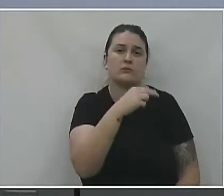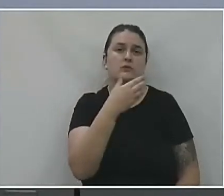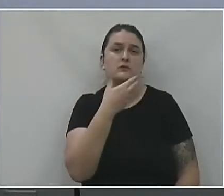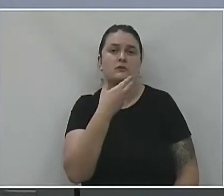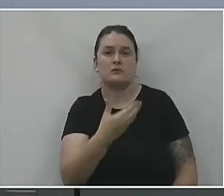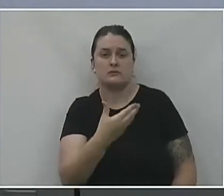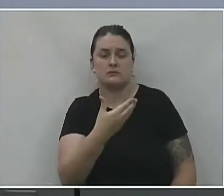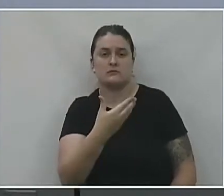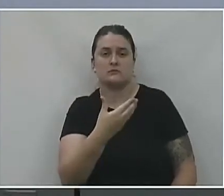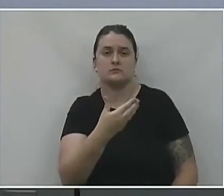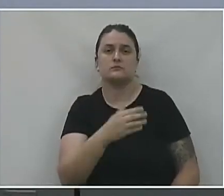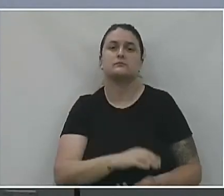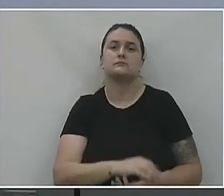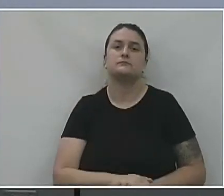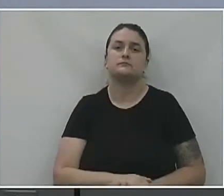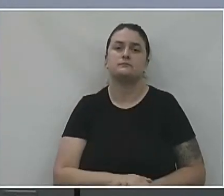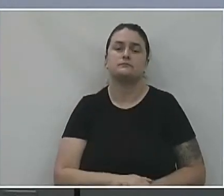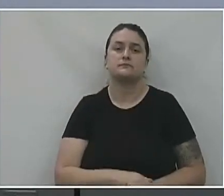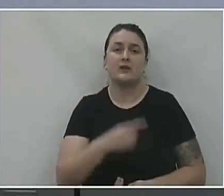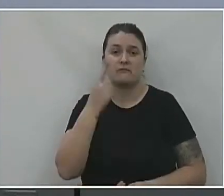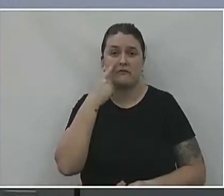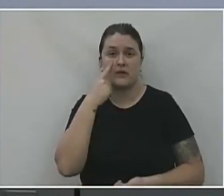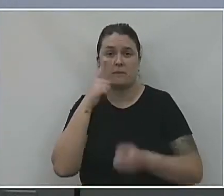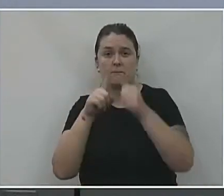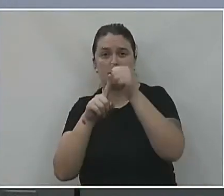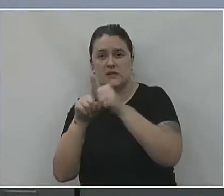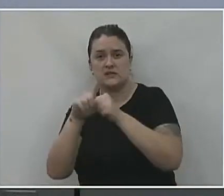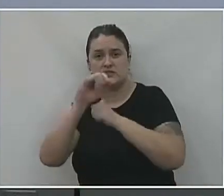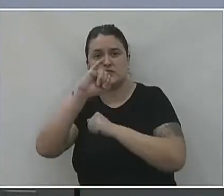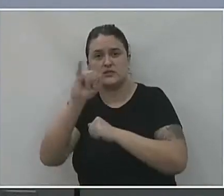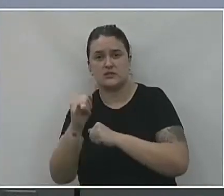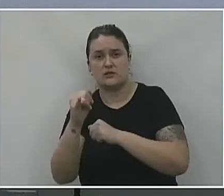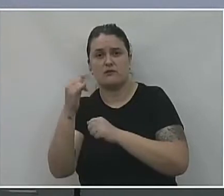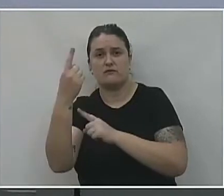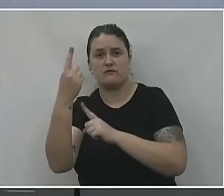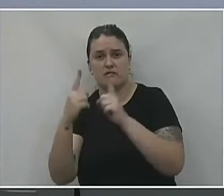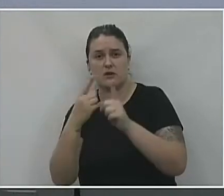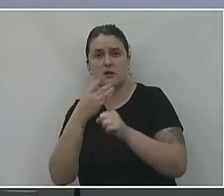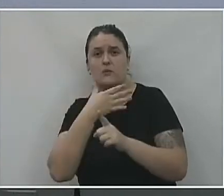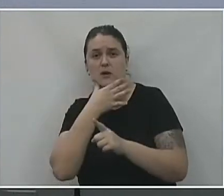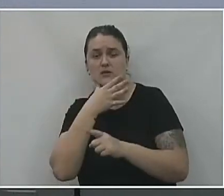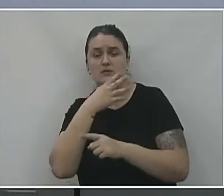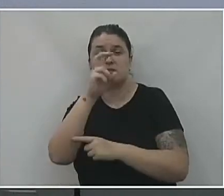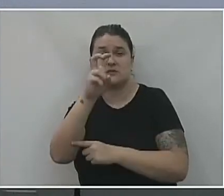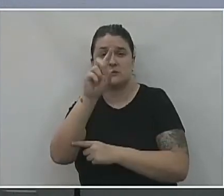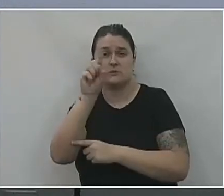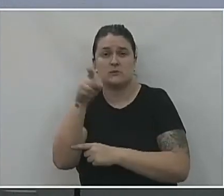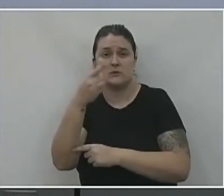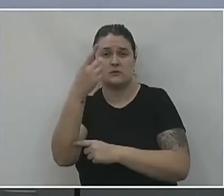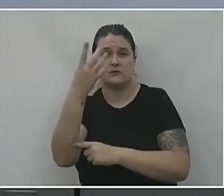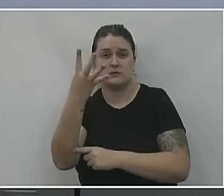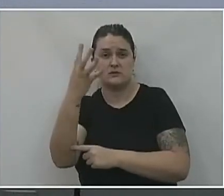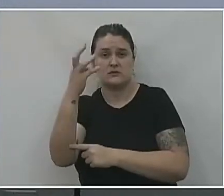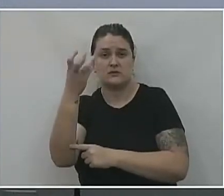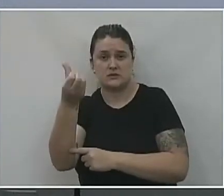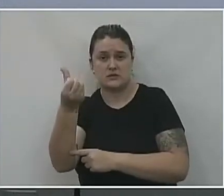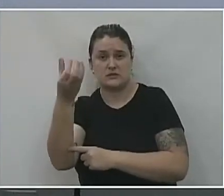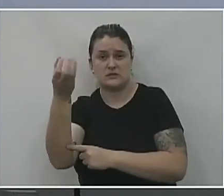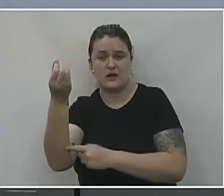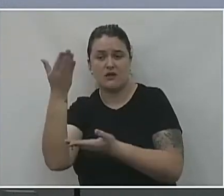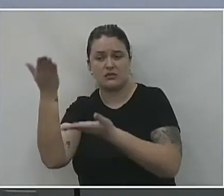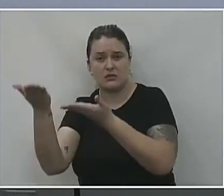,3%. Aqui em janeiro, fevereiro e março, 5.460 atendimentos,